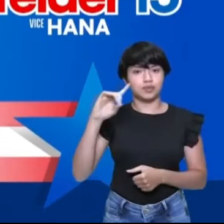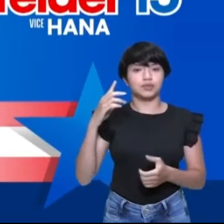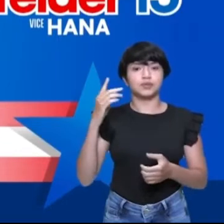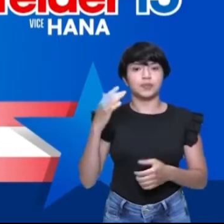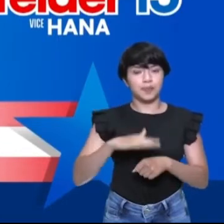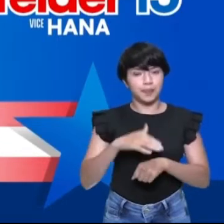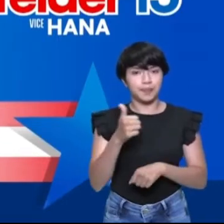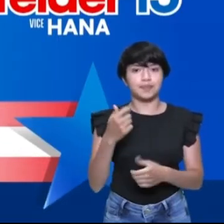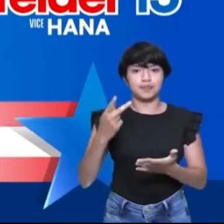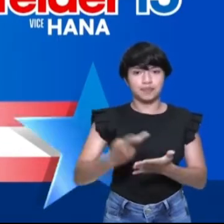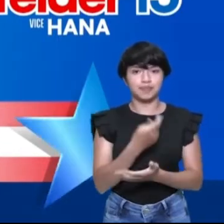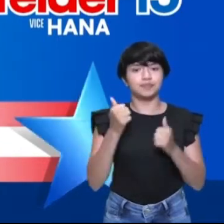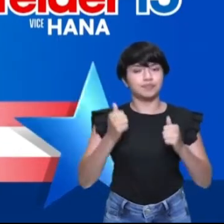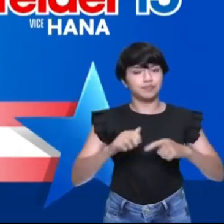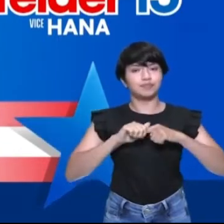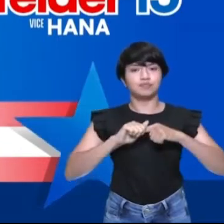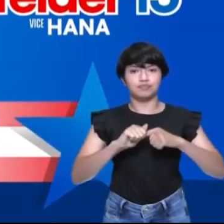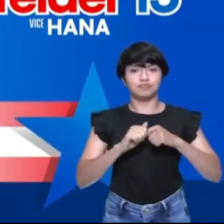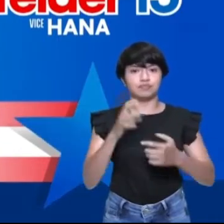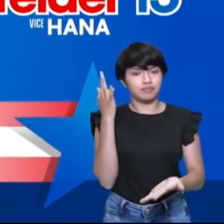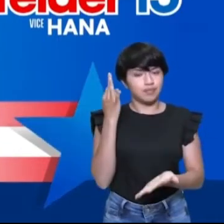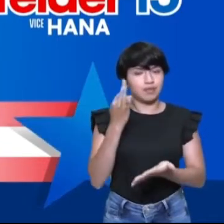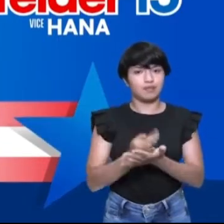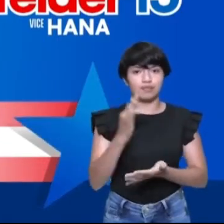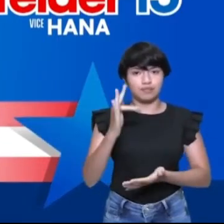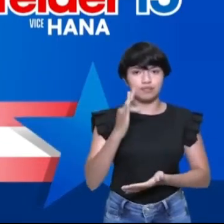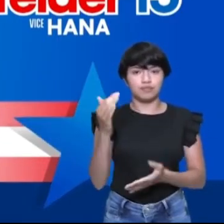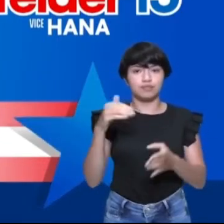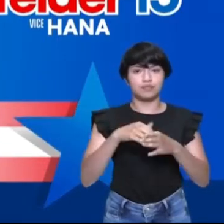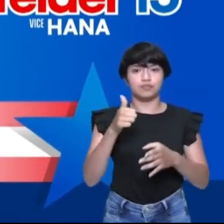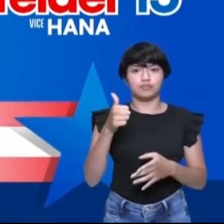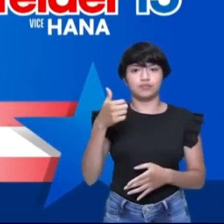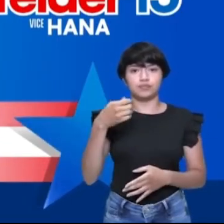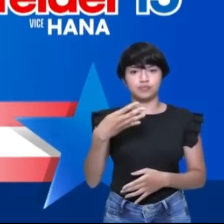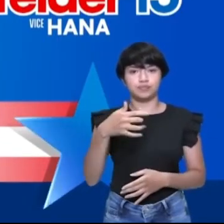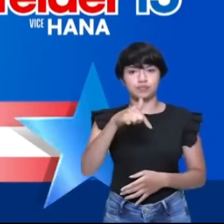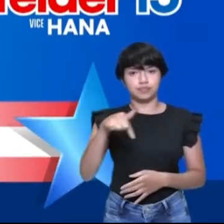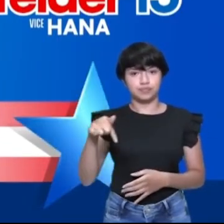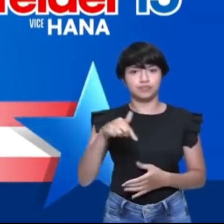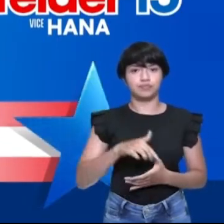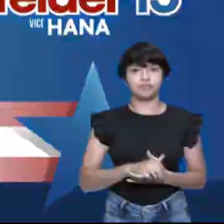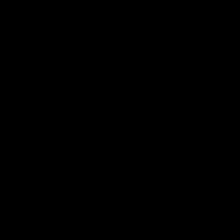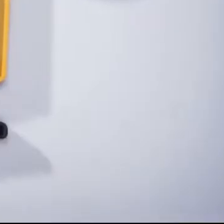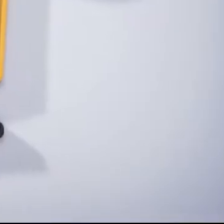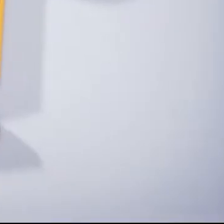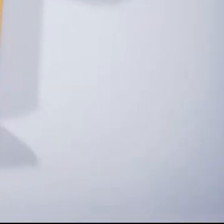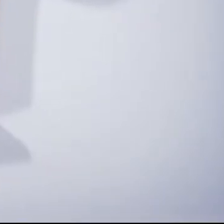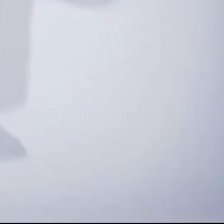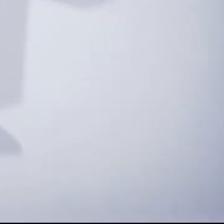melhores virão. Pode confiar. Fé no que virá. Vote 14-777.